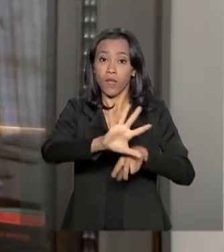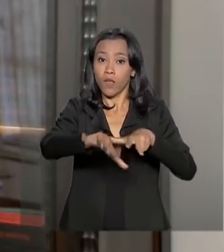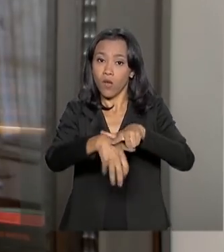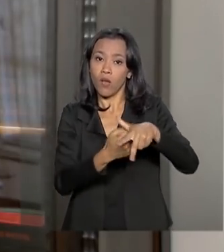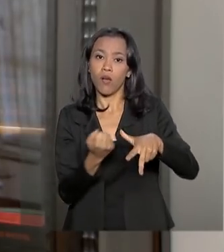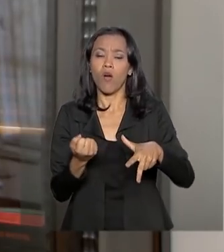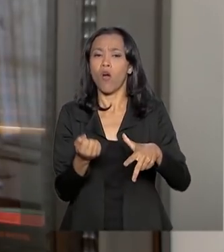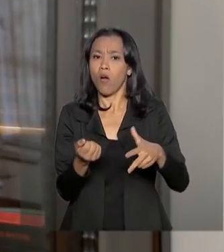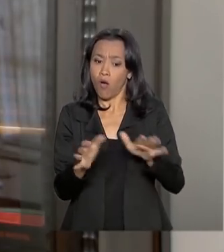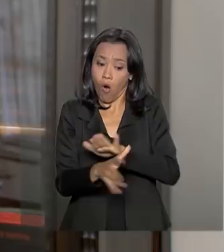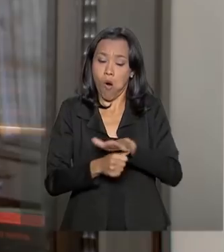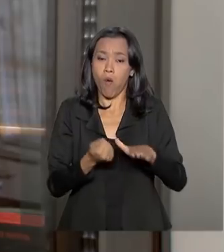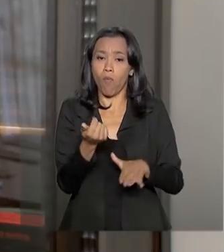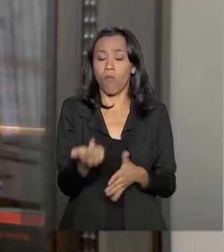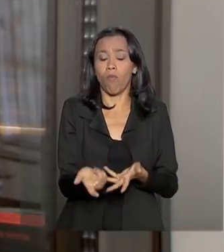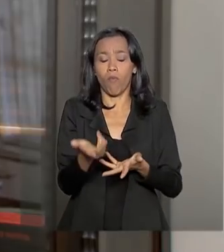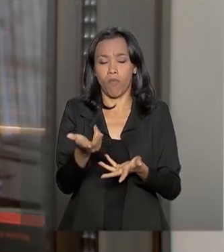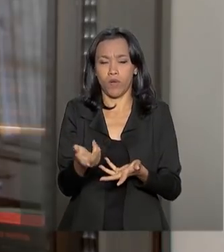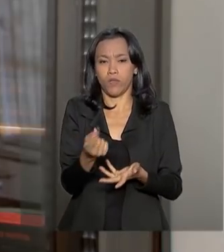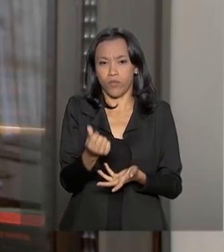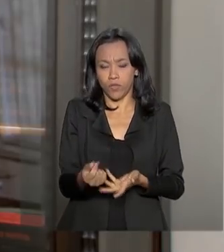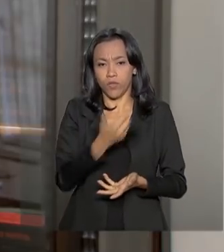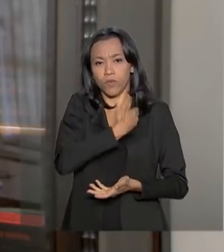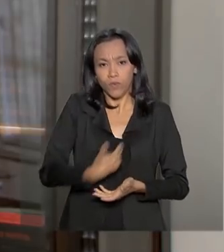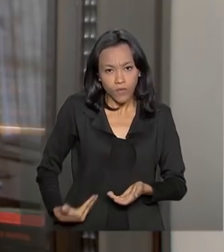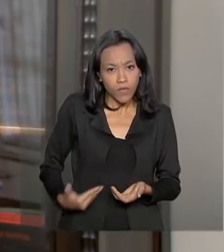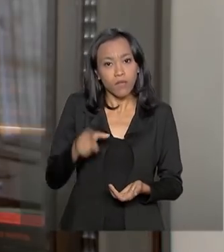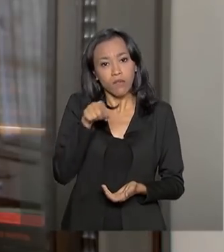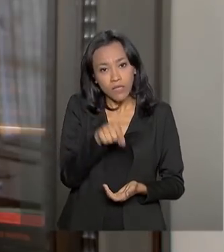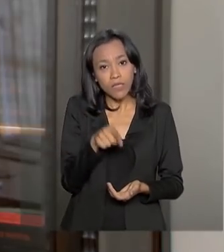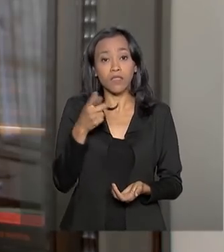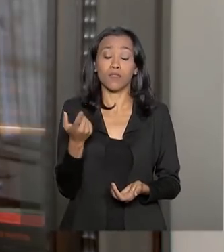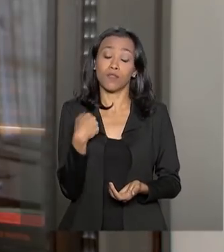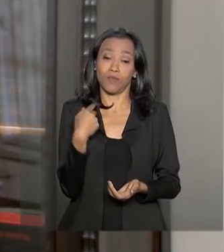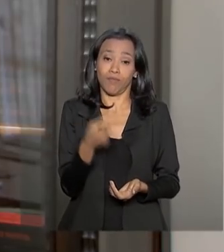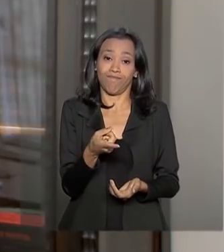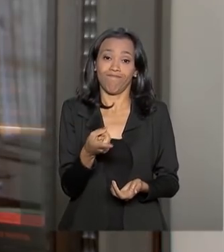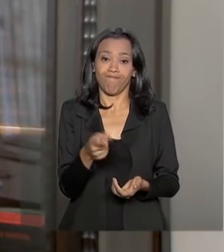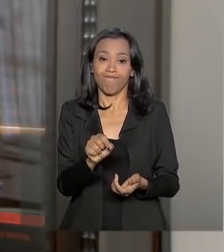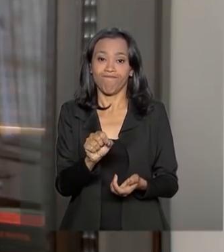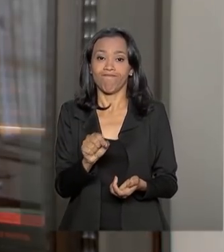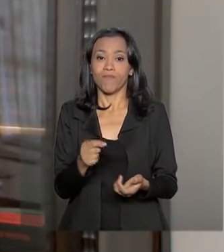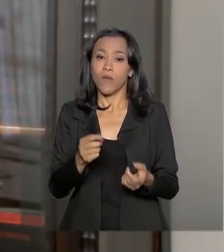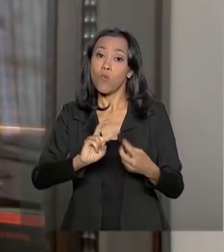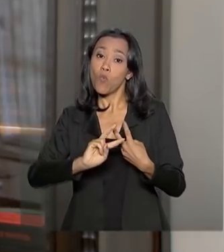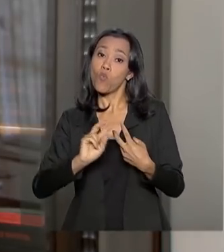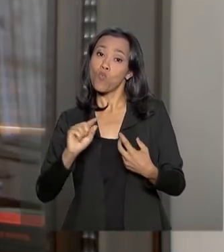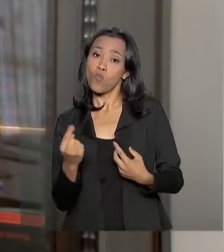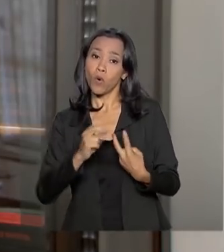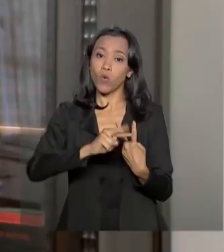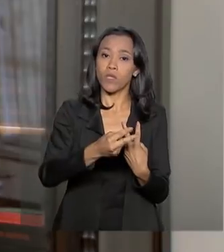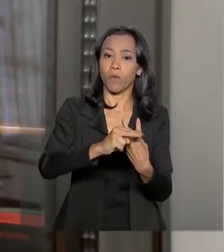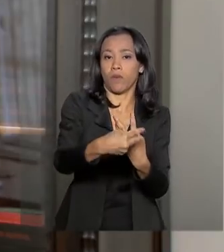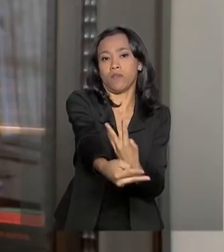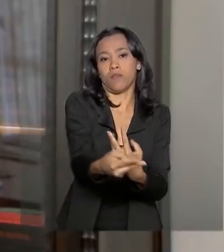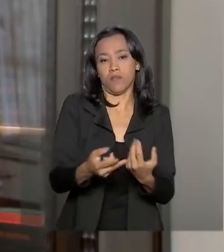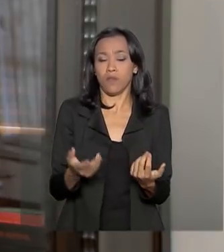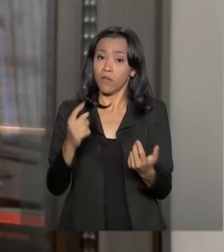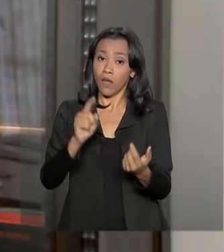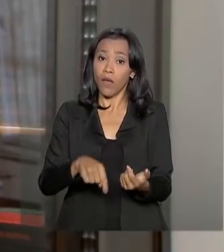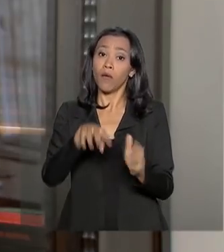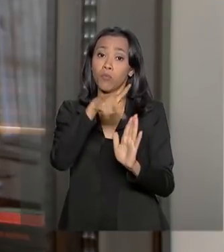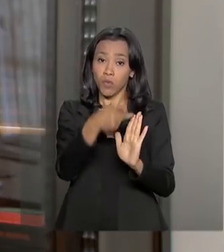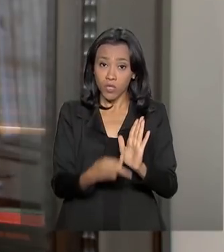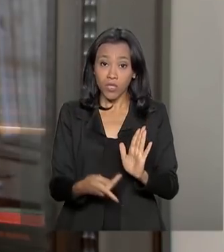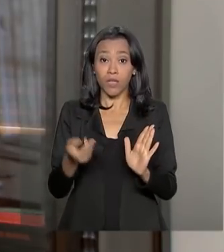recursos públicos que são necessários para implementar essas políticas de segurança pública efetivas. Então, é um projeto simples, com